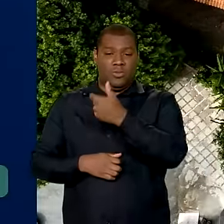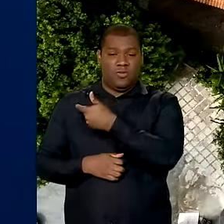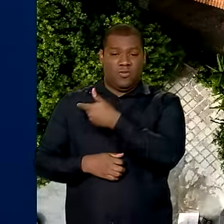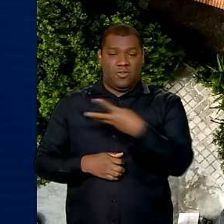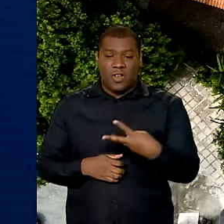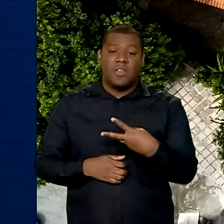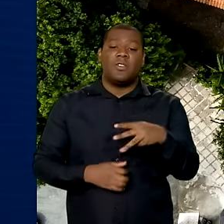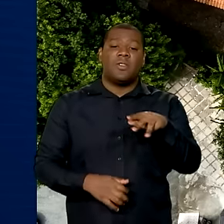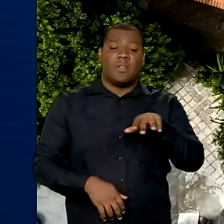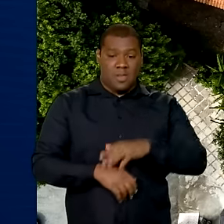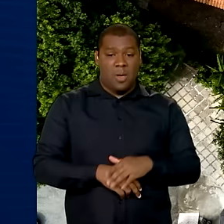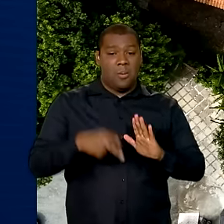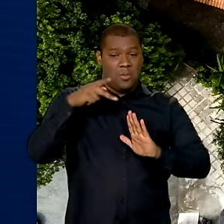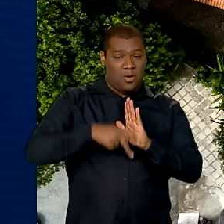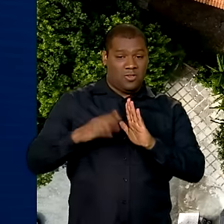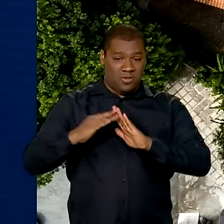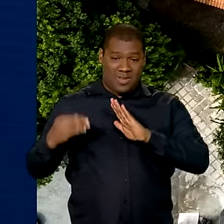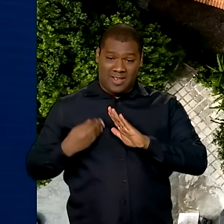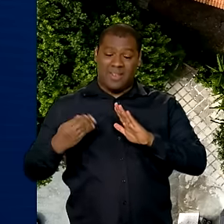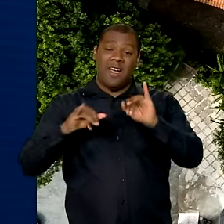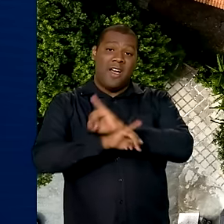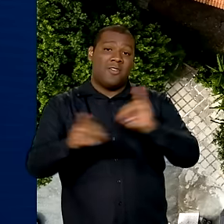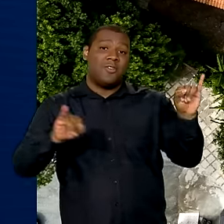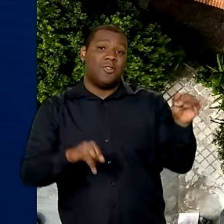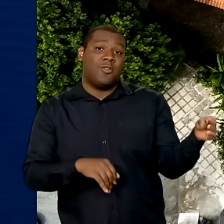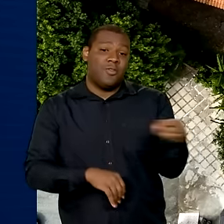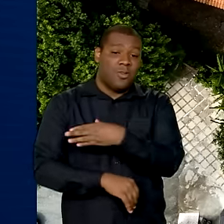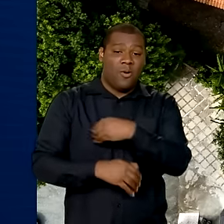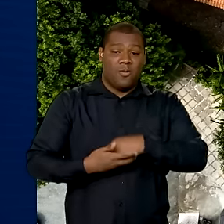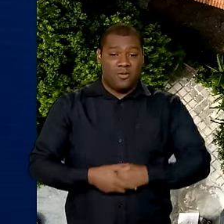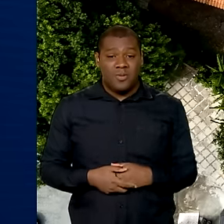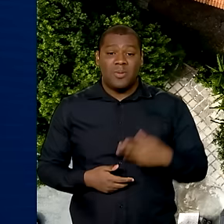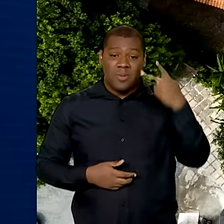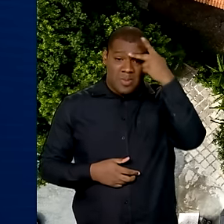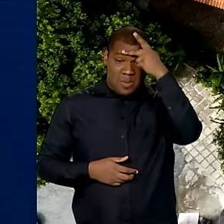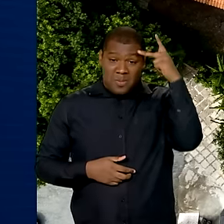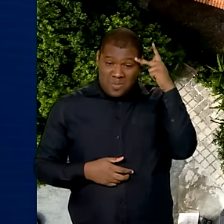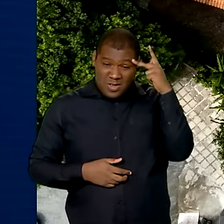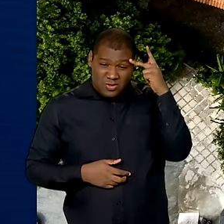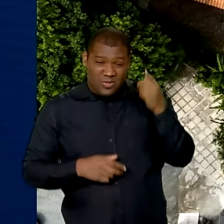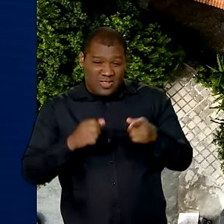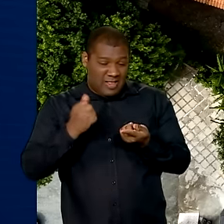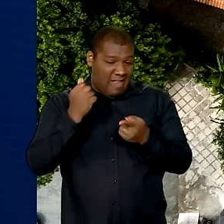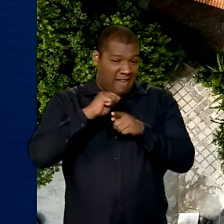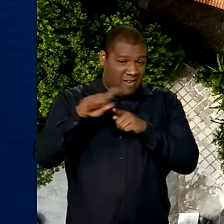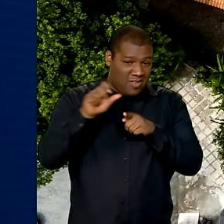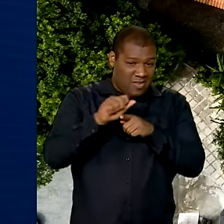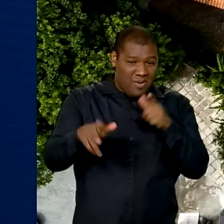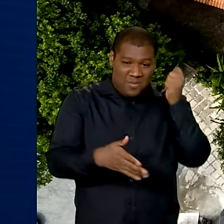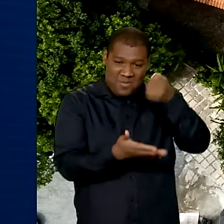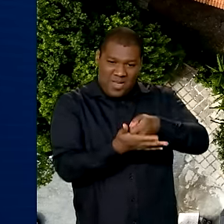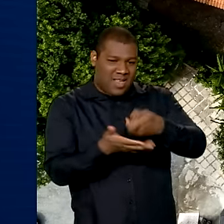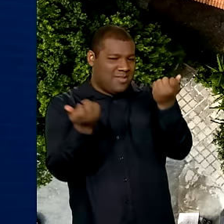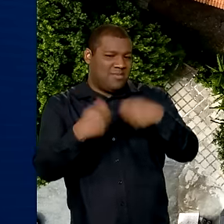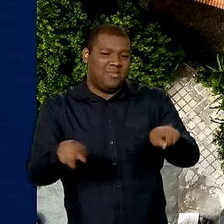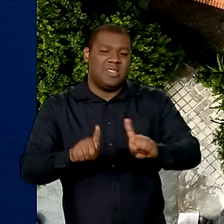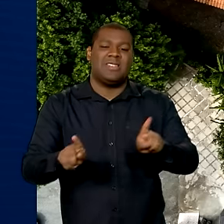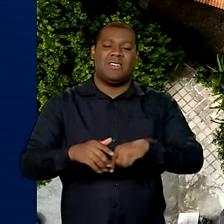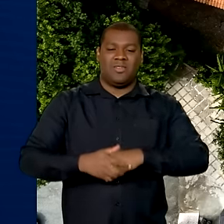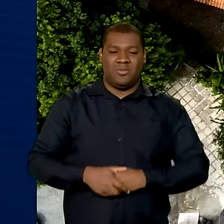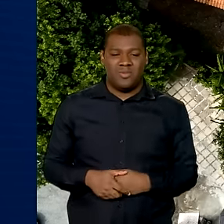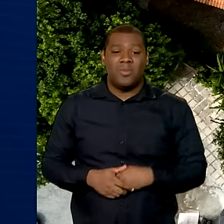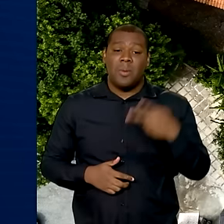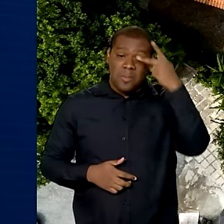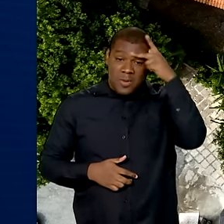trouxe novidades. Dentre elas, a isenção de pagamento de parcelas para beneficiários da faixa 1, que também